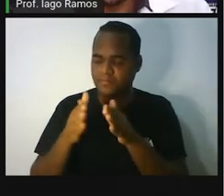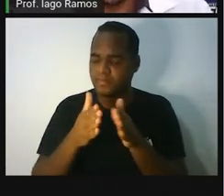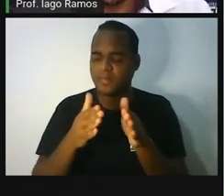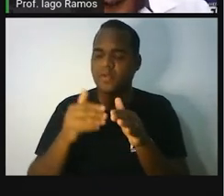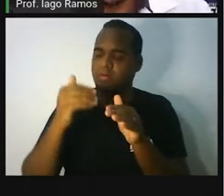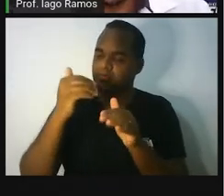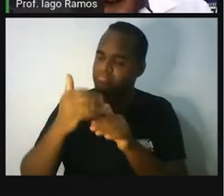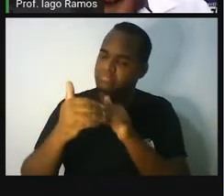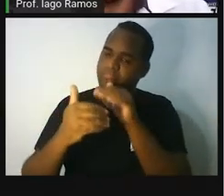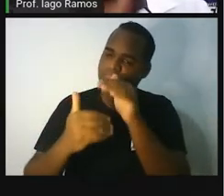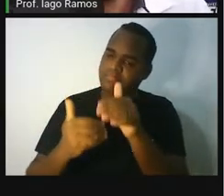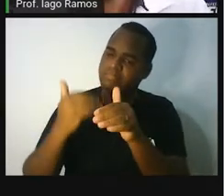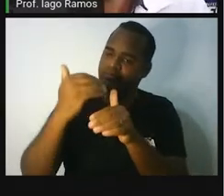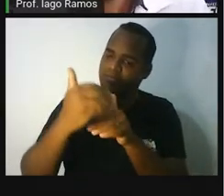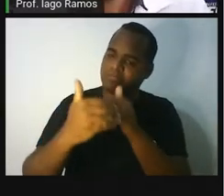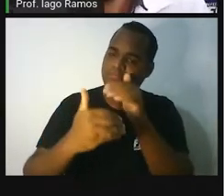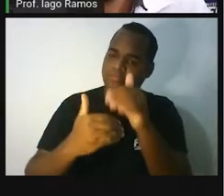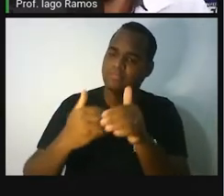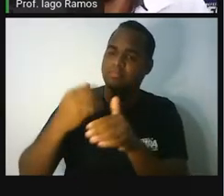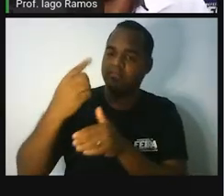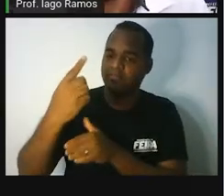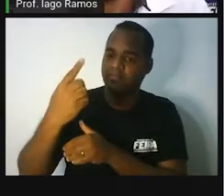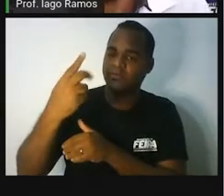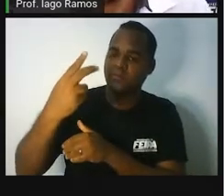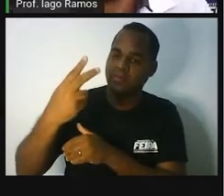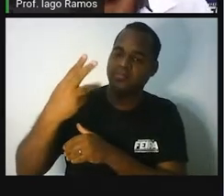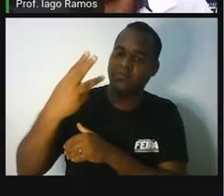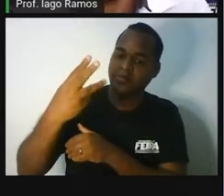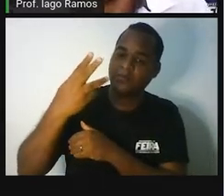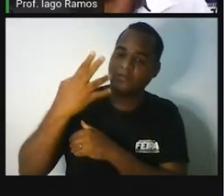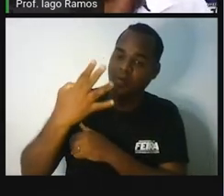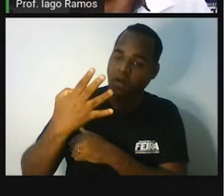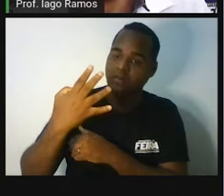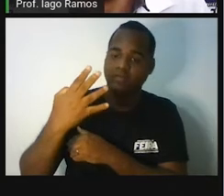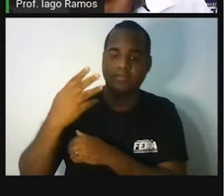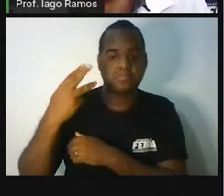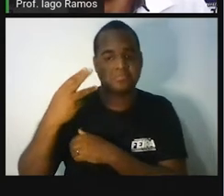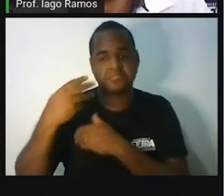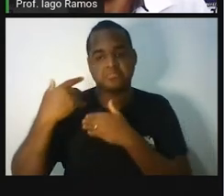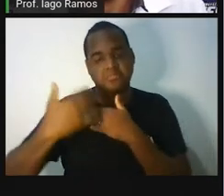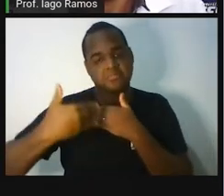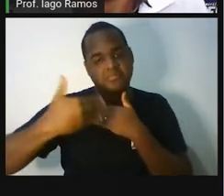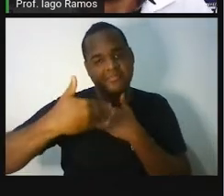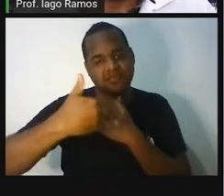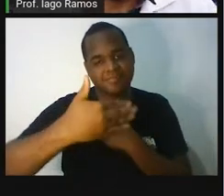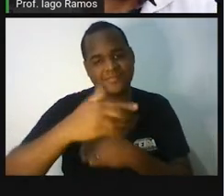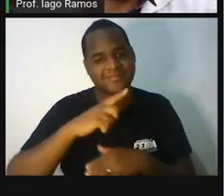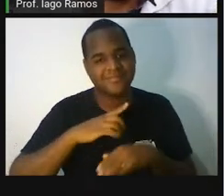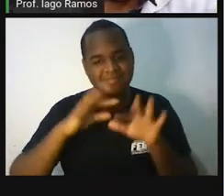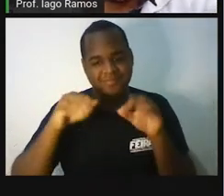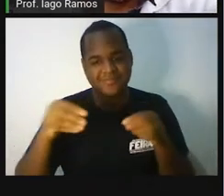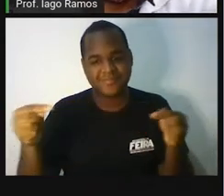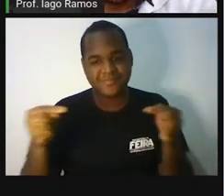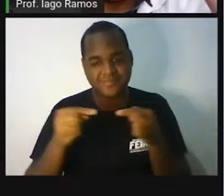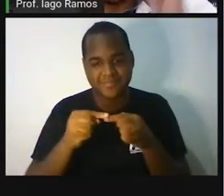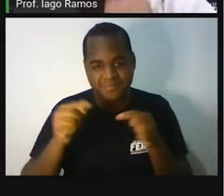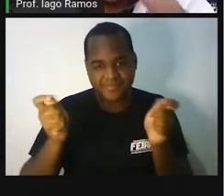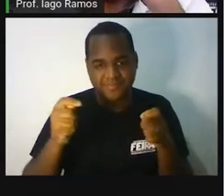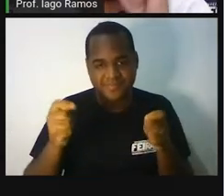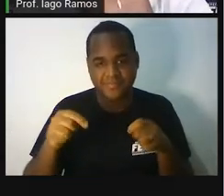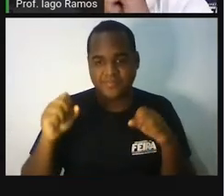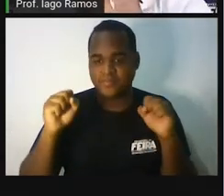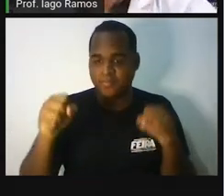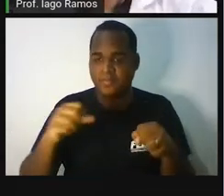Em ordem, Etapa 1, etapa 2, etapa 3 e a etapa final. E aprenda de uma maneira